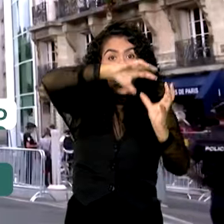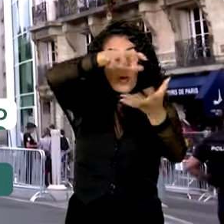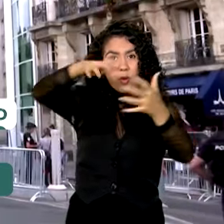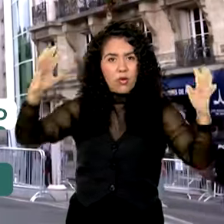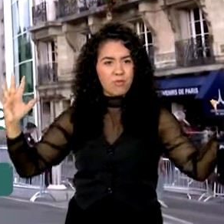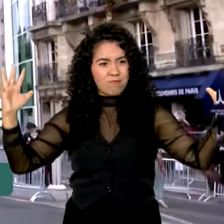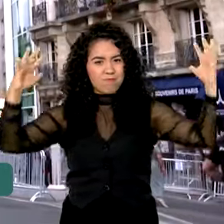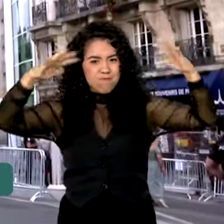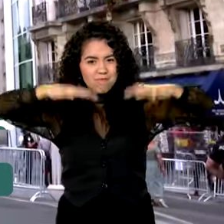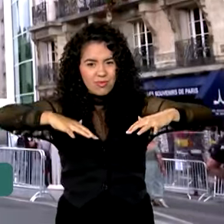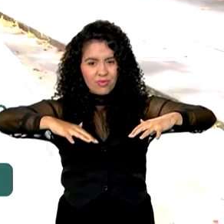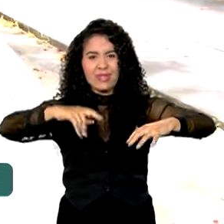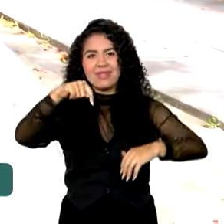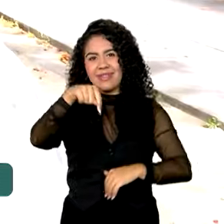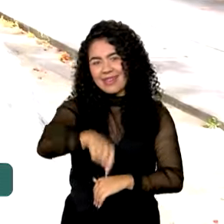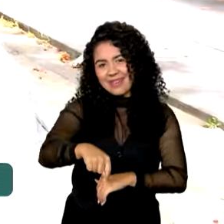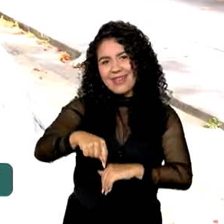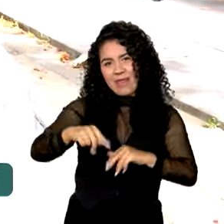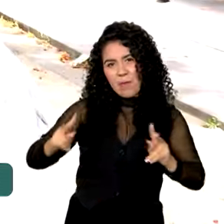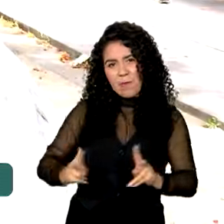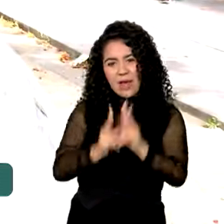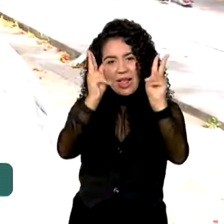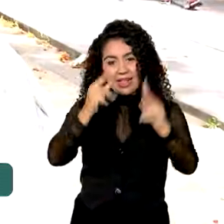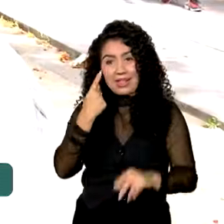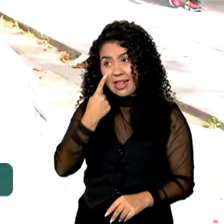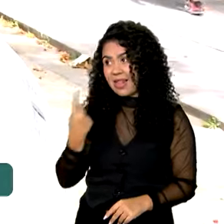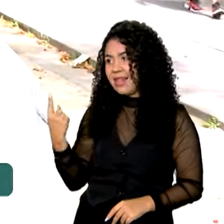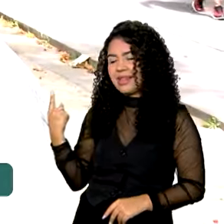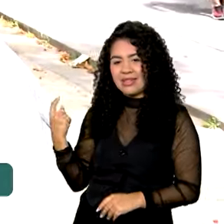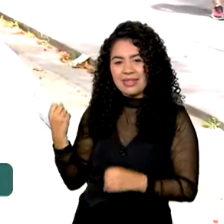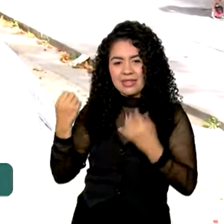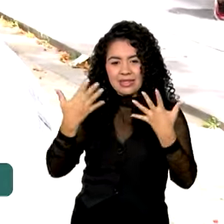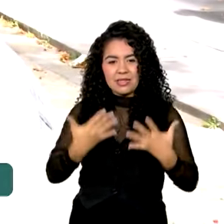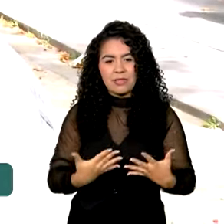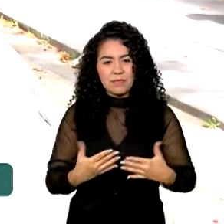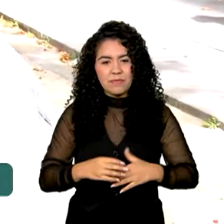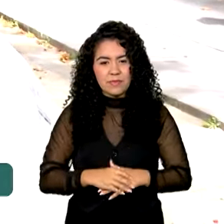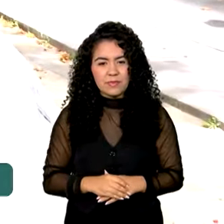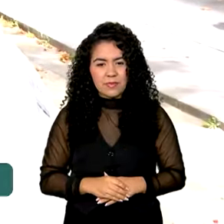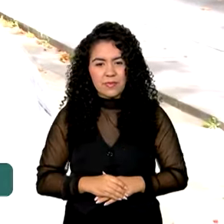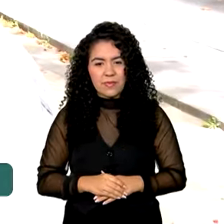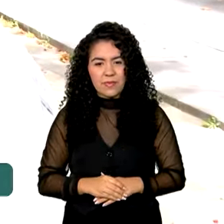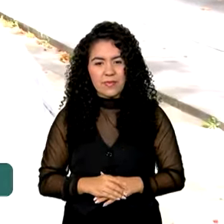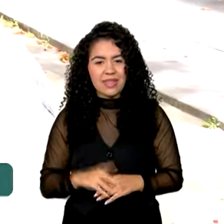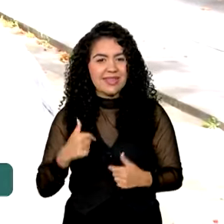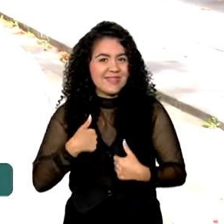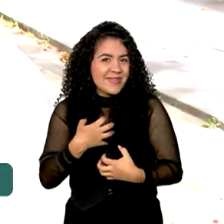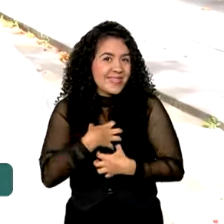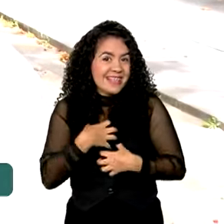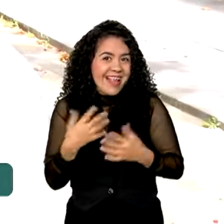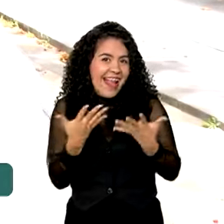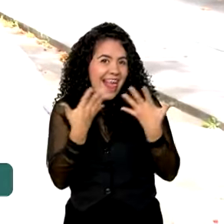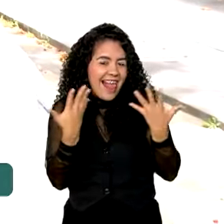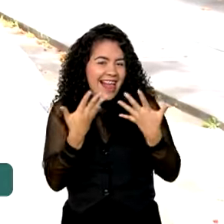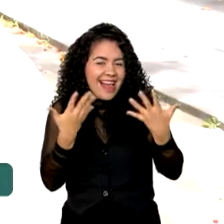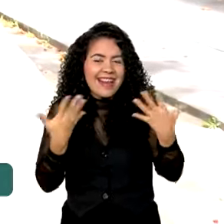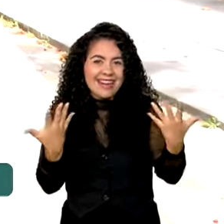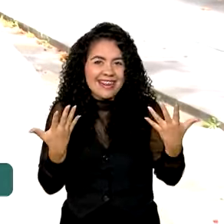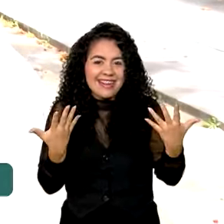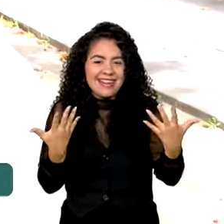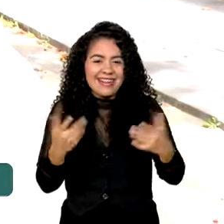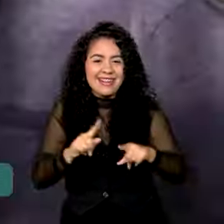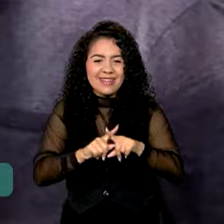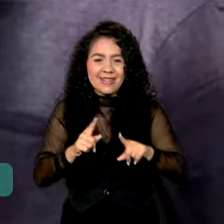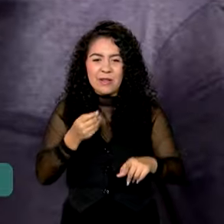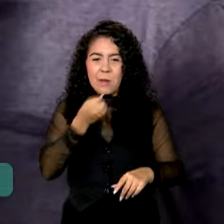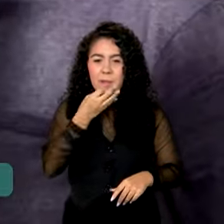estarão voltados para cá. É a primeira vez que vi uma Olimpíada em direto e estou muito... estou contento de ver tudo isso que